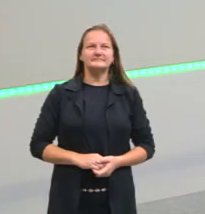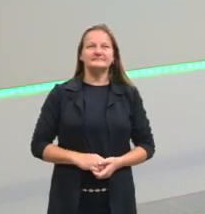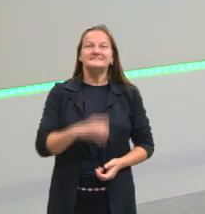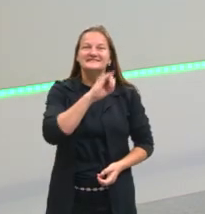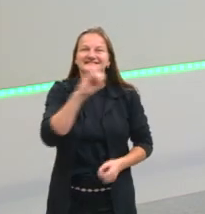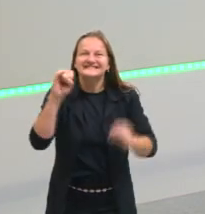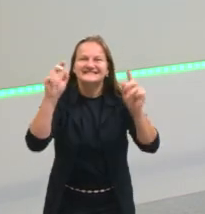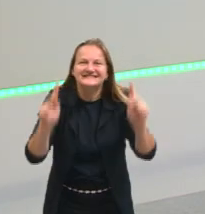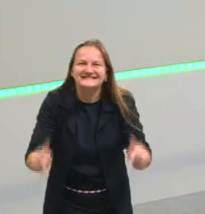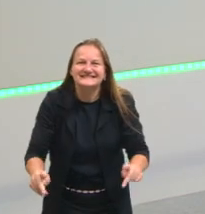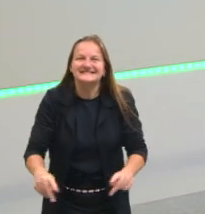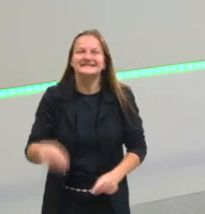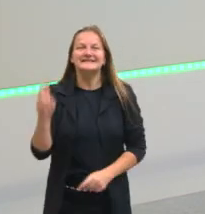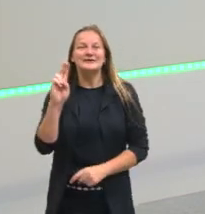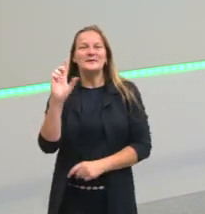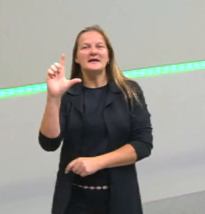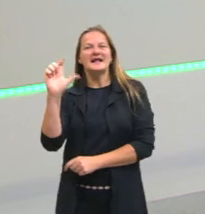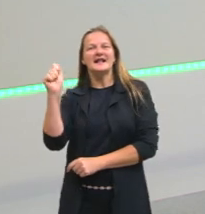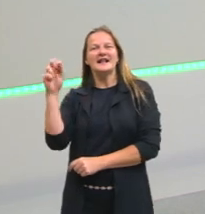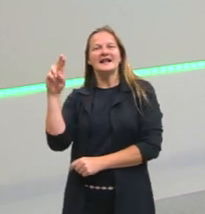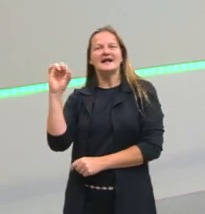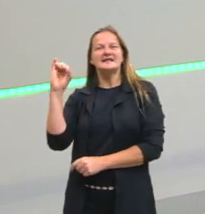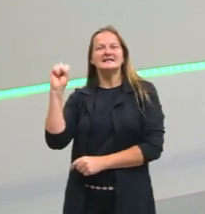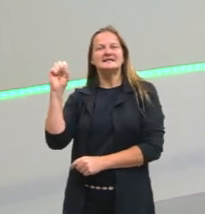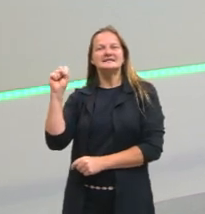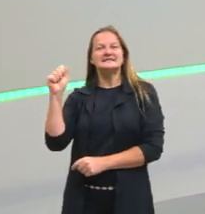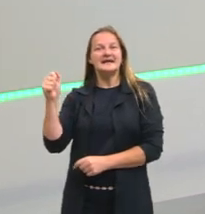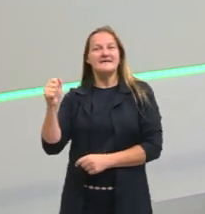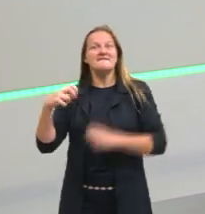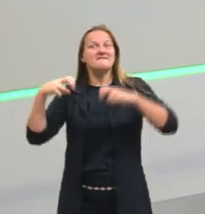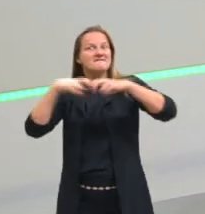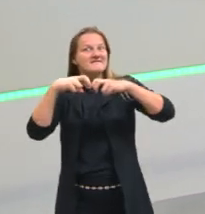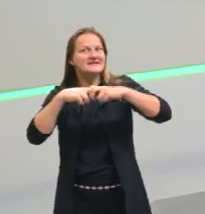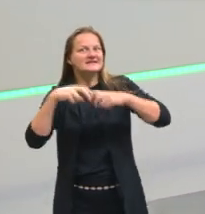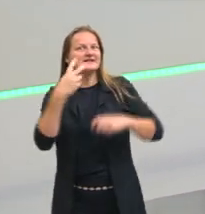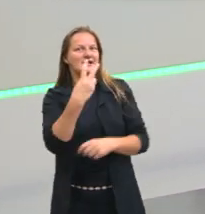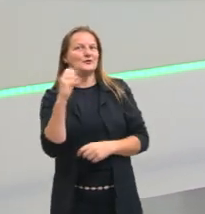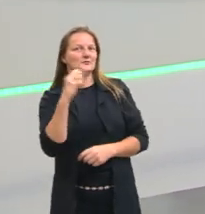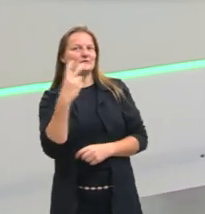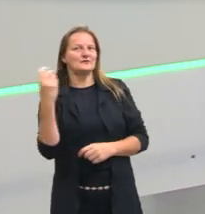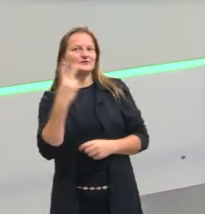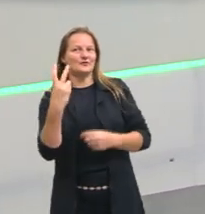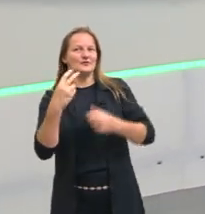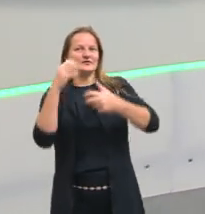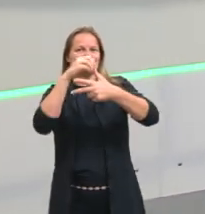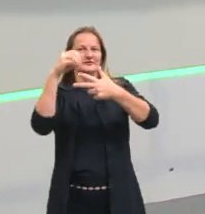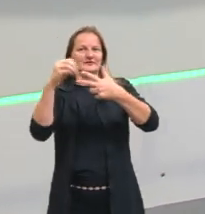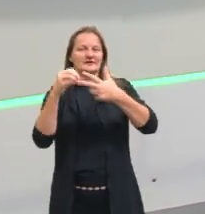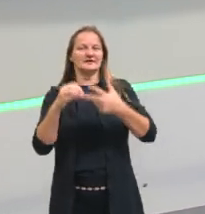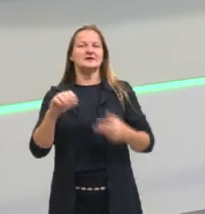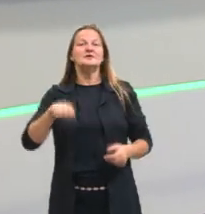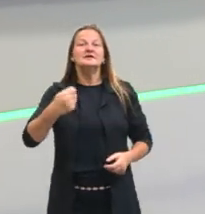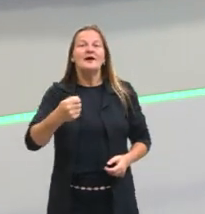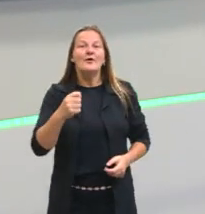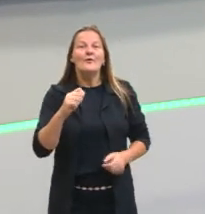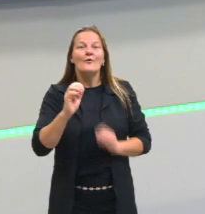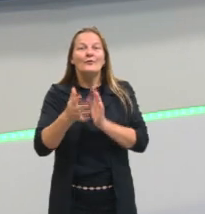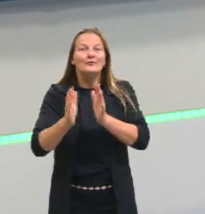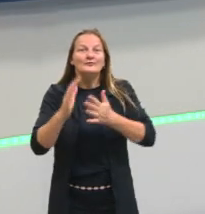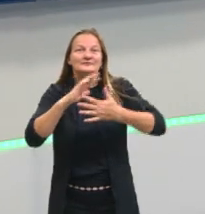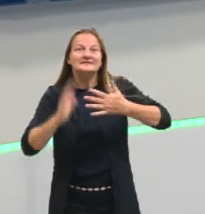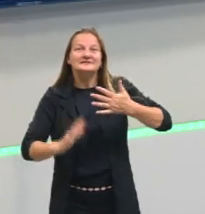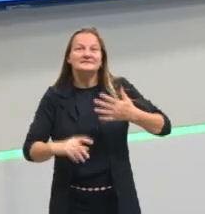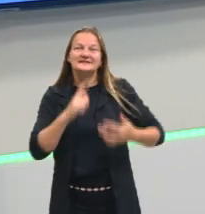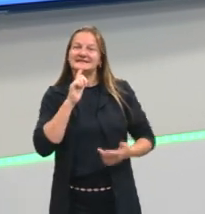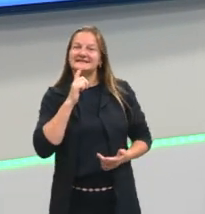Olá pessoal, me chamo Larissa, sou professora de Física do Pré-ENEM 2022. O meu sinal em Libras é esse aqui. Eu sou